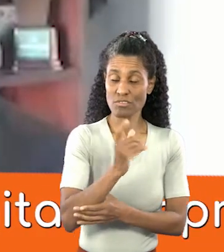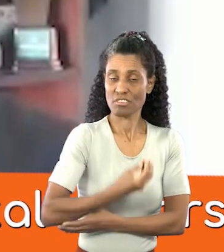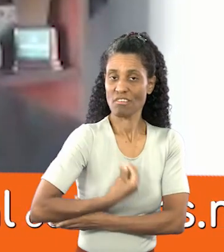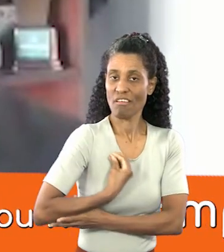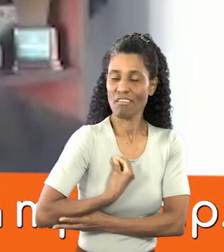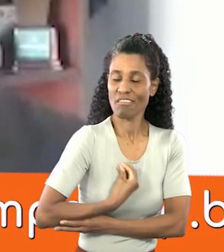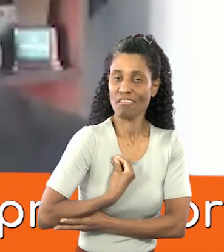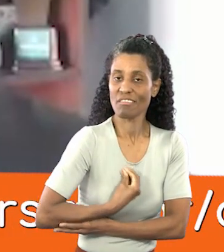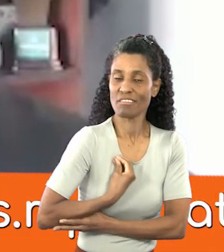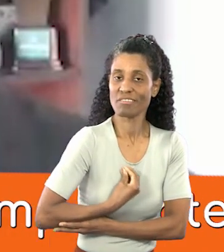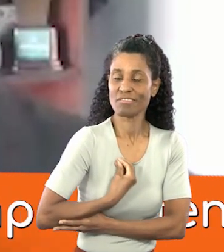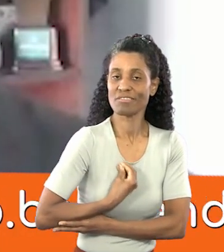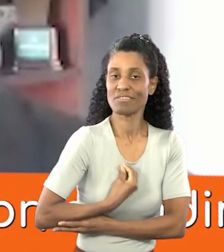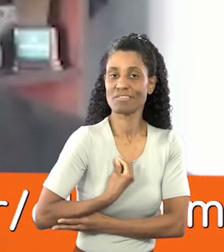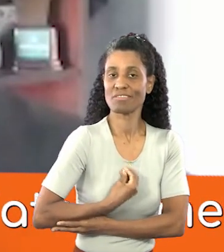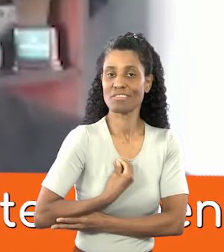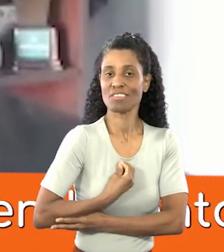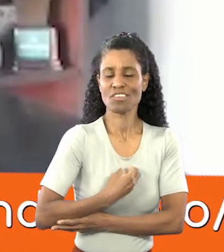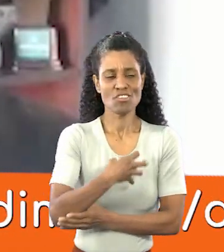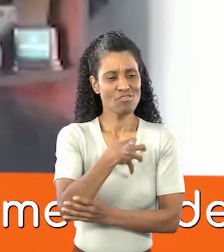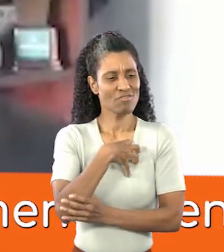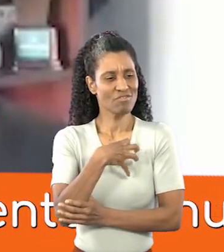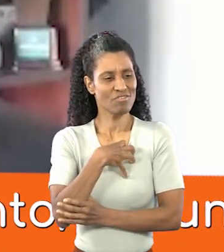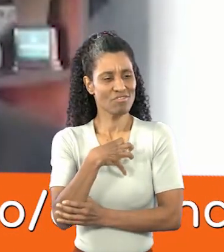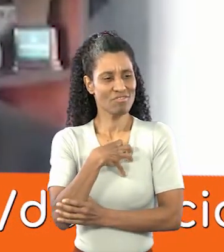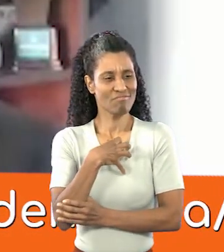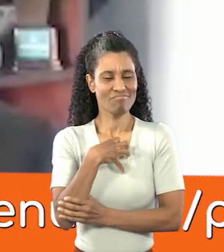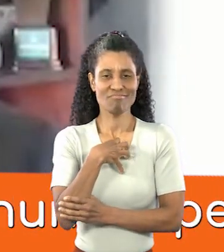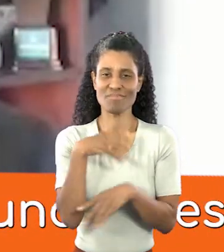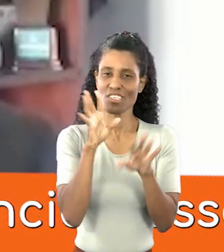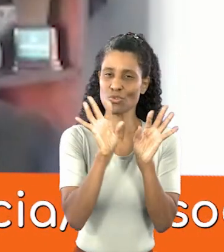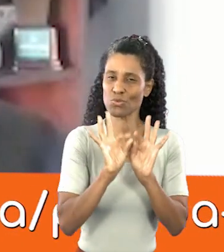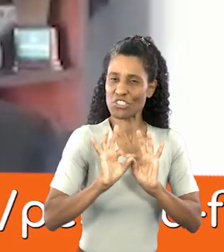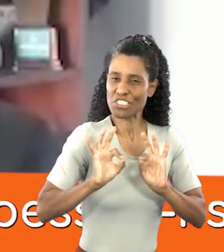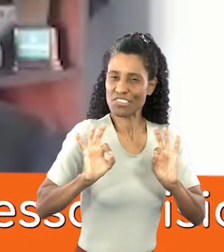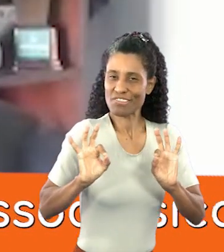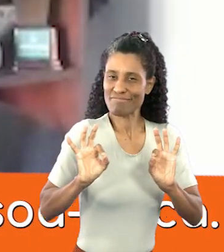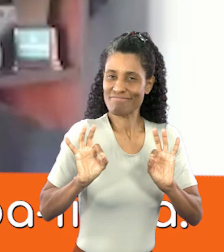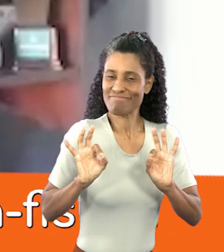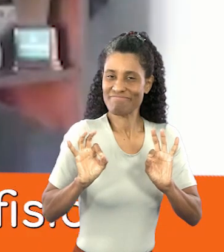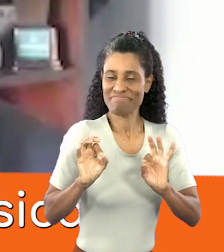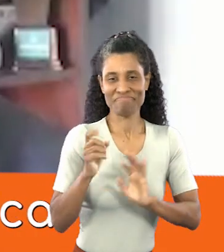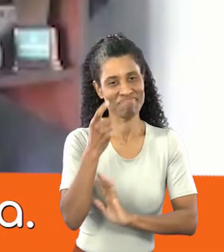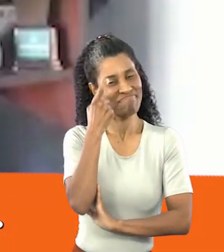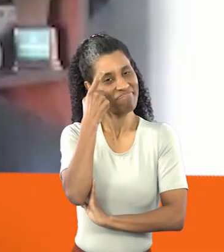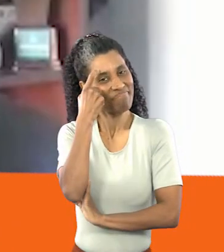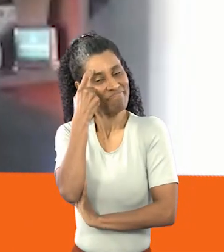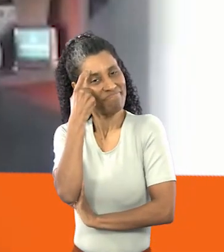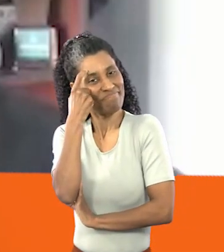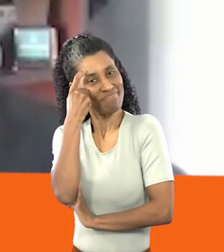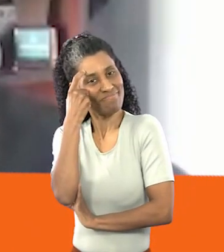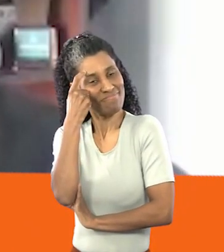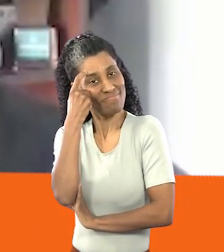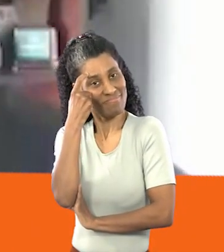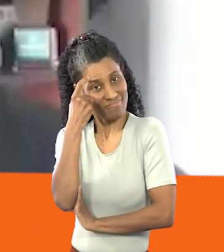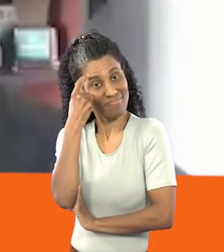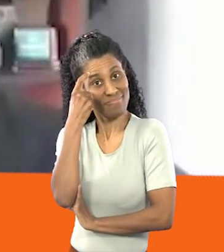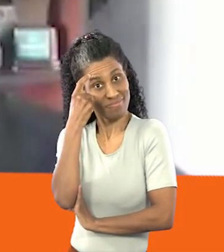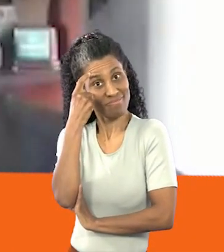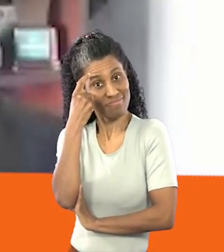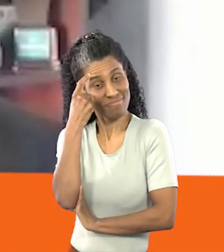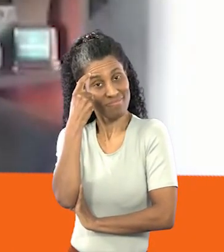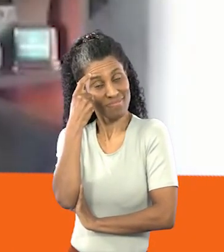com aquela simplicidade de raciocínio que